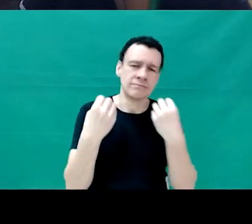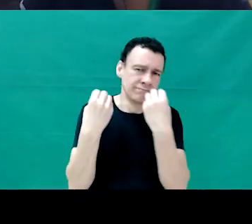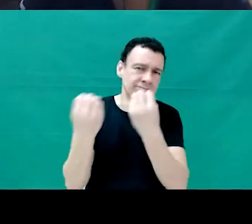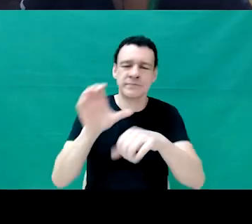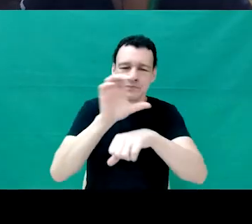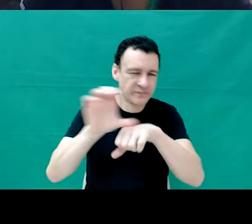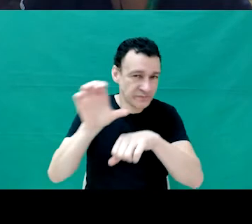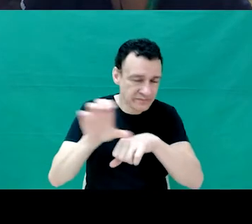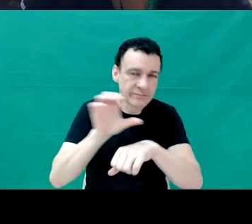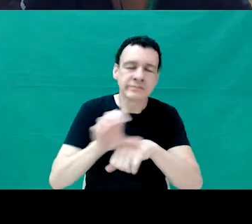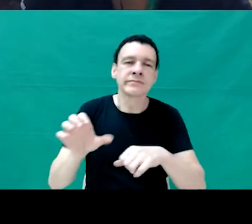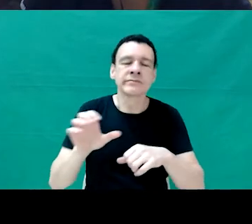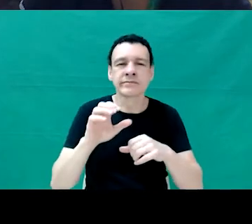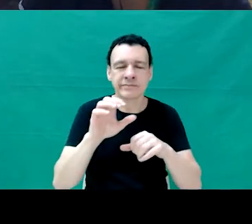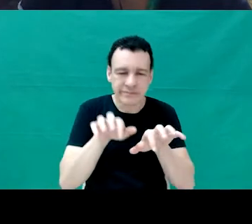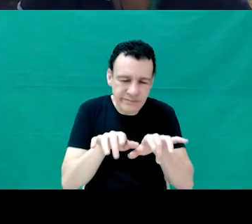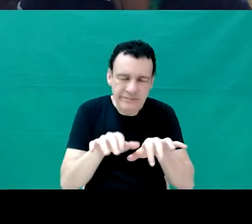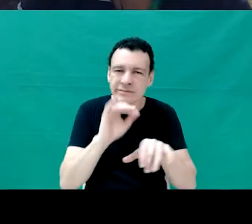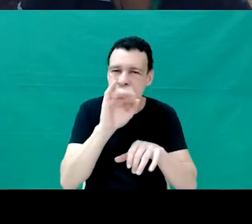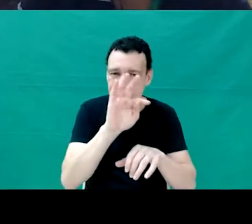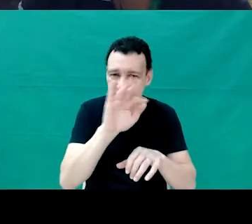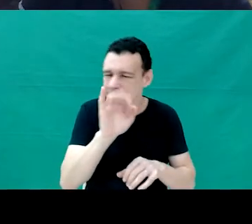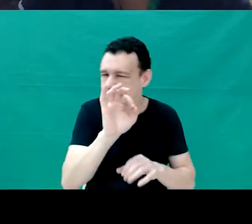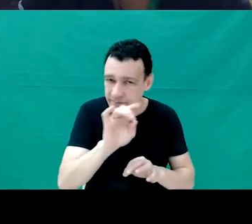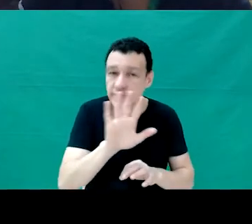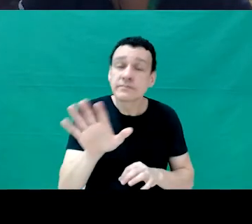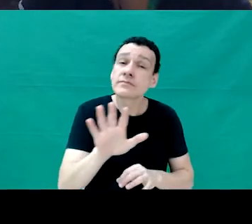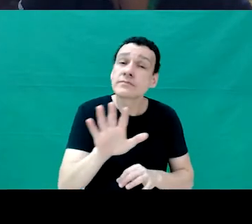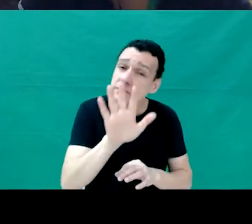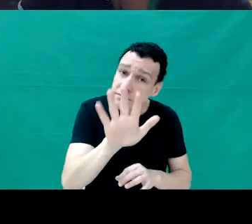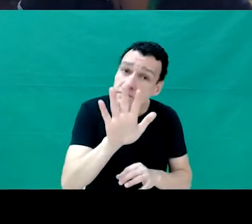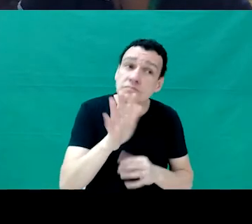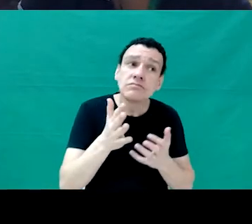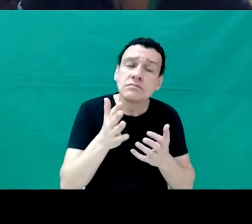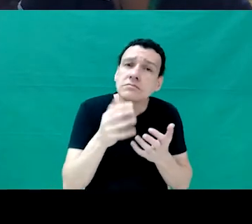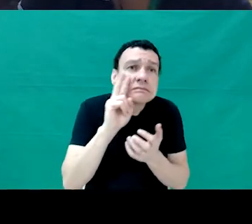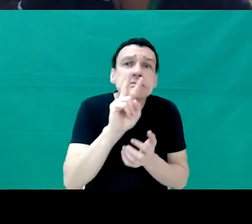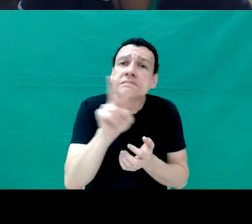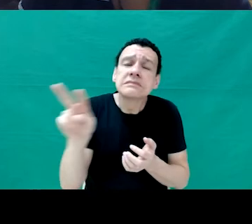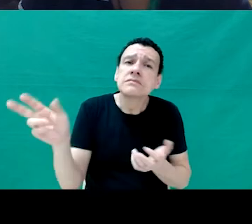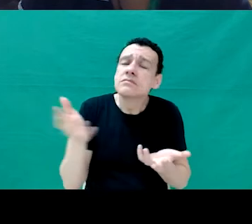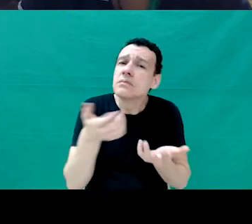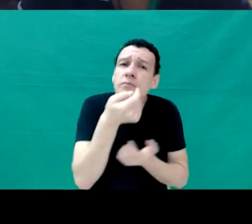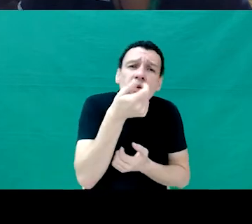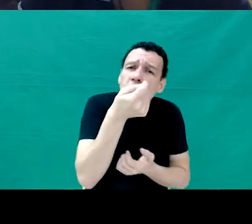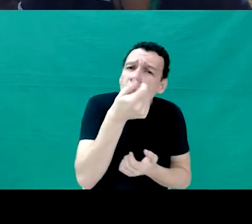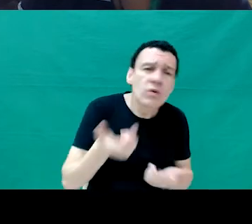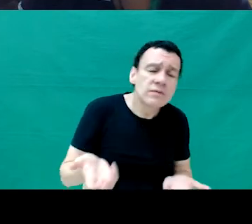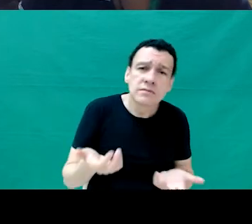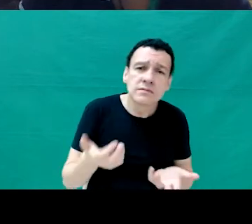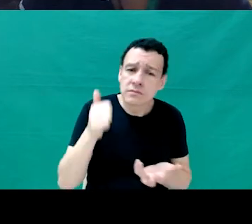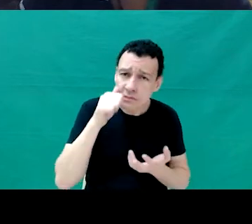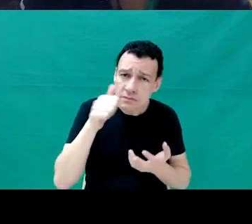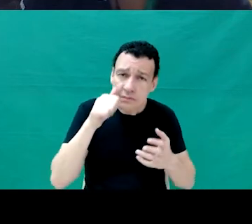e mesmo assim a gente identifica ainda um contingente pequeno desse ingresso dessas mulheres na TI.